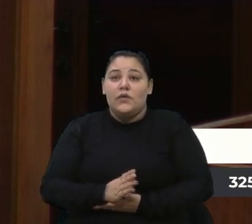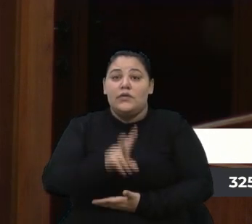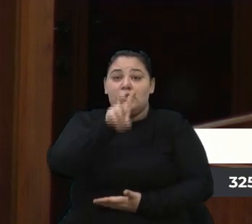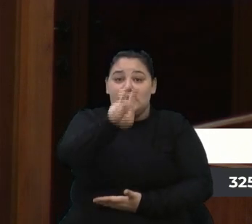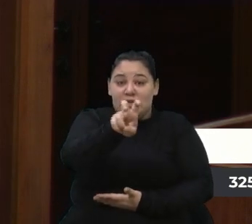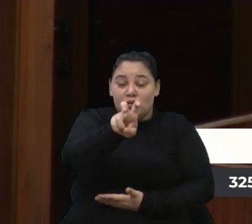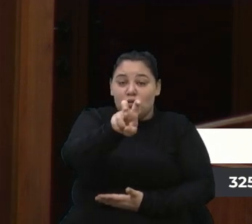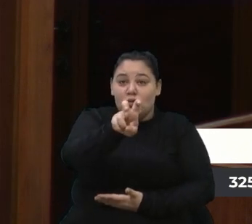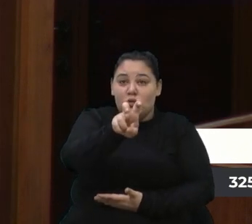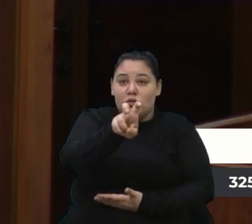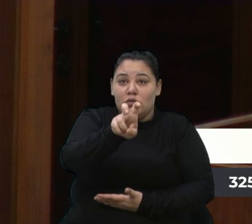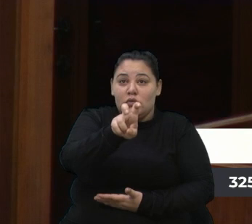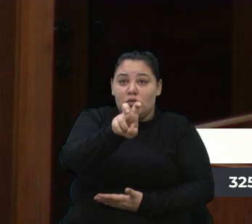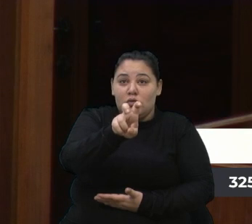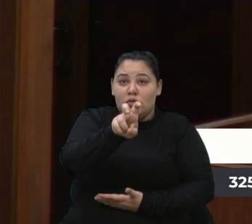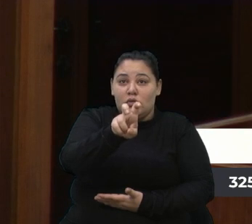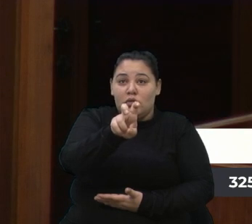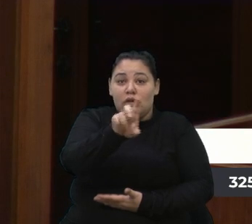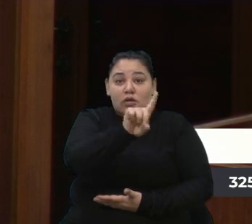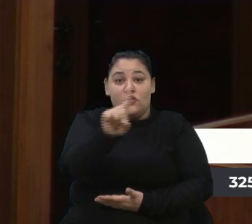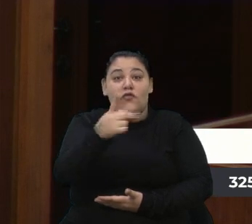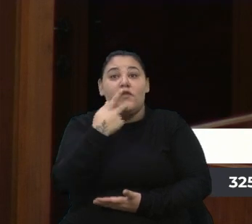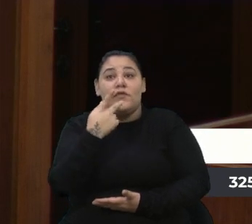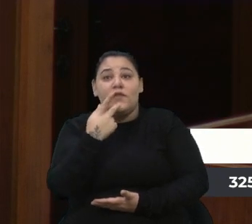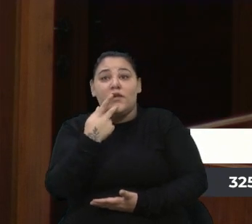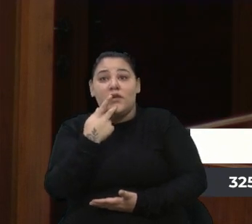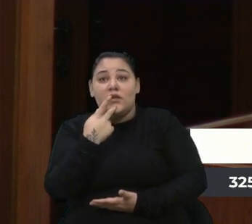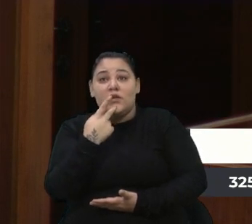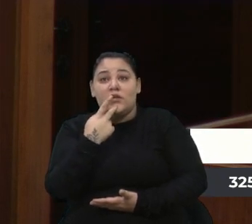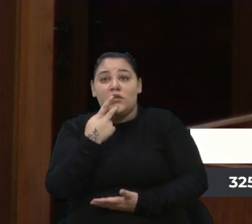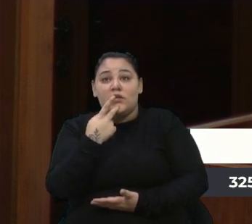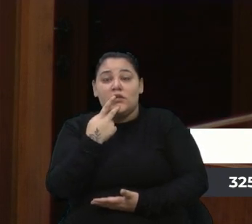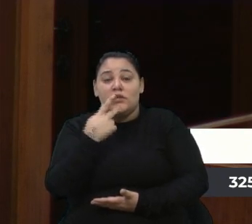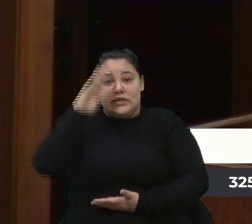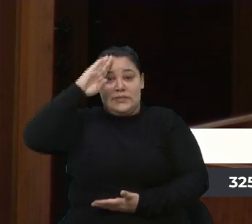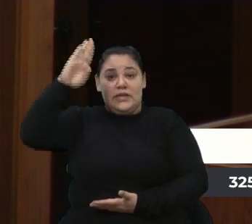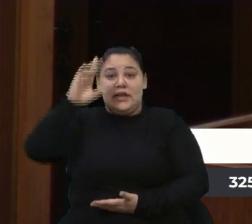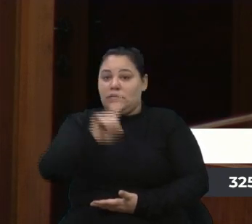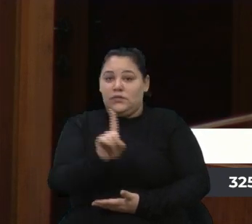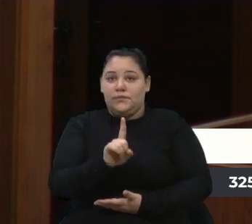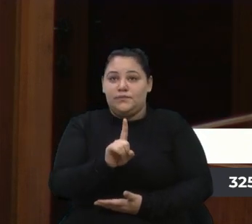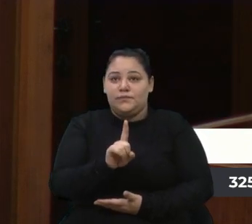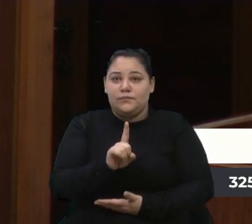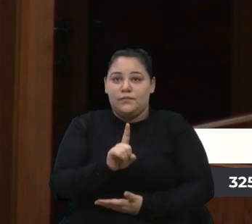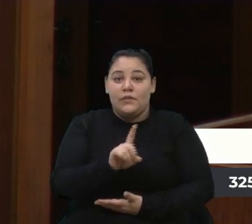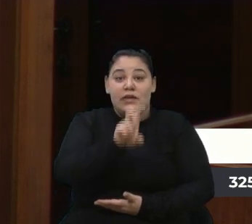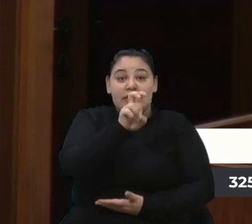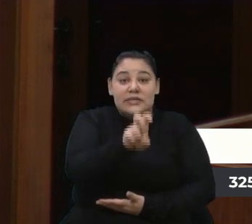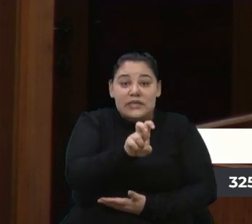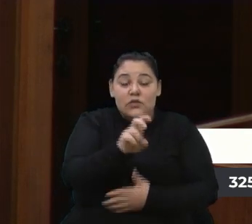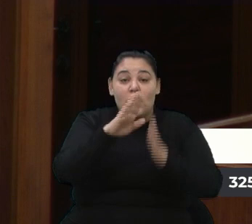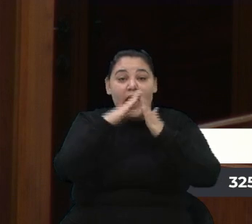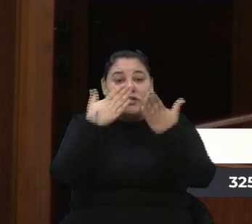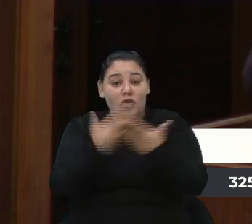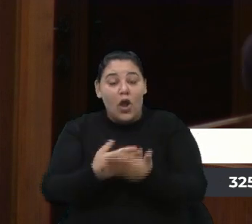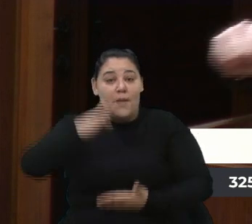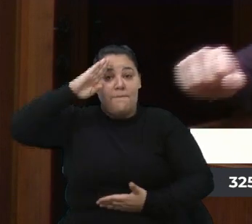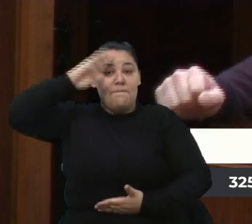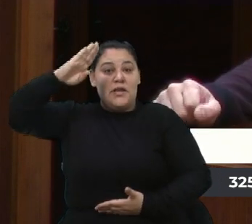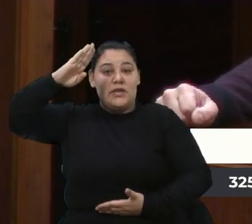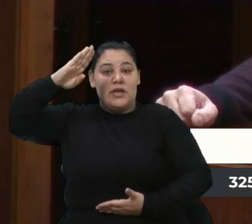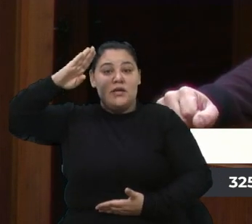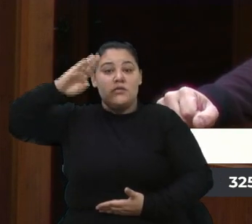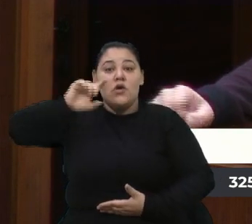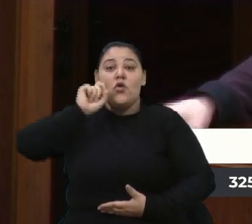cinco, eu não vou nem falar das escolas cívico-militares, cinco são colégios militares. O que nós temos, vereadora